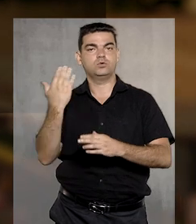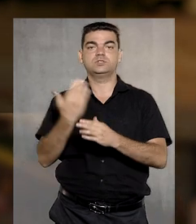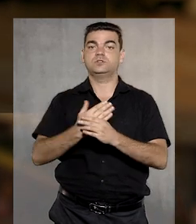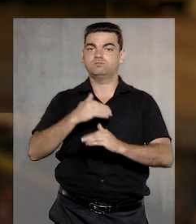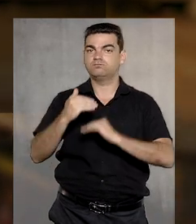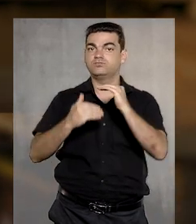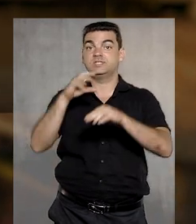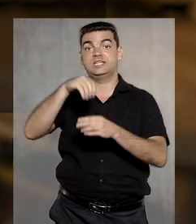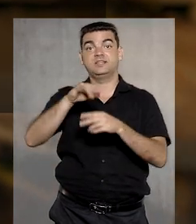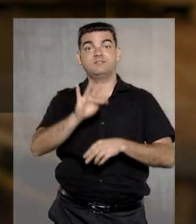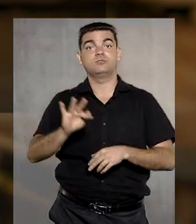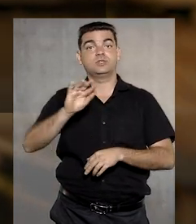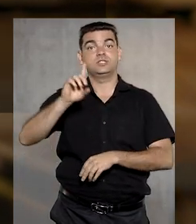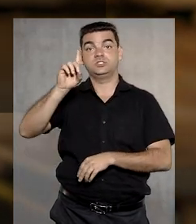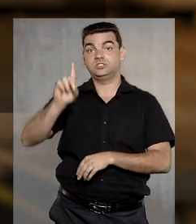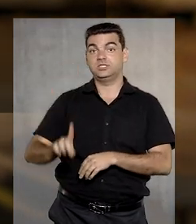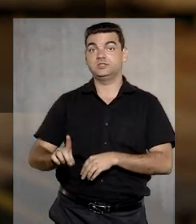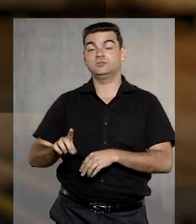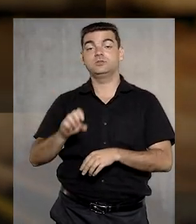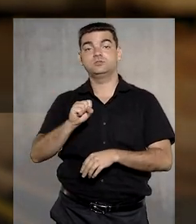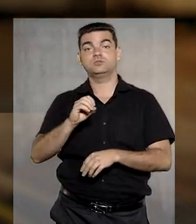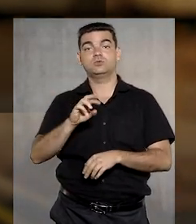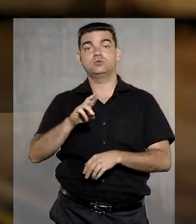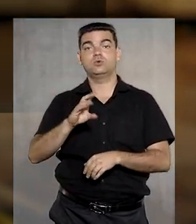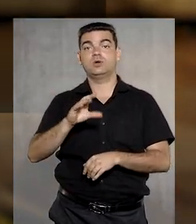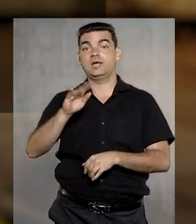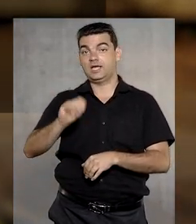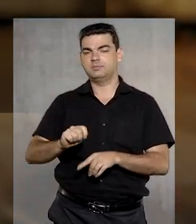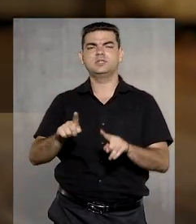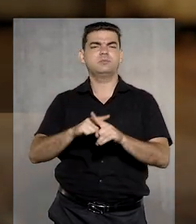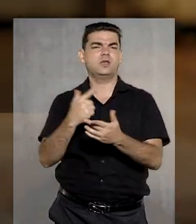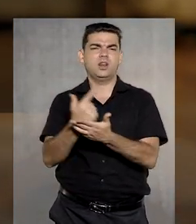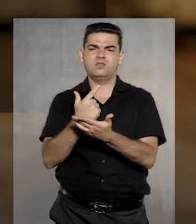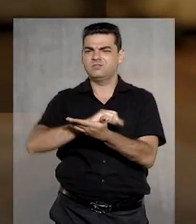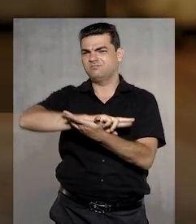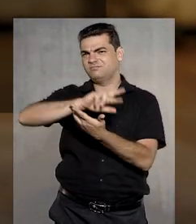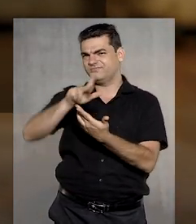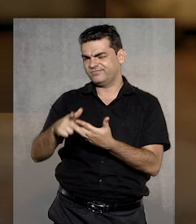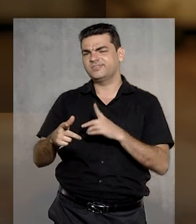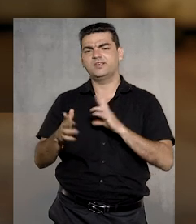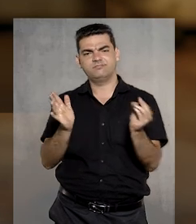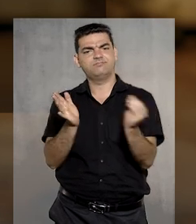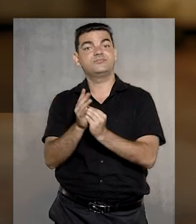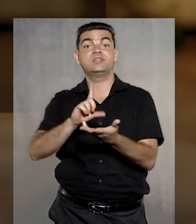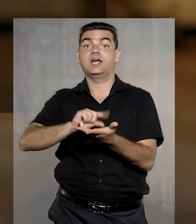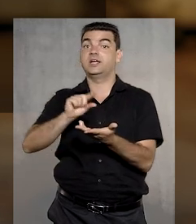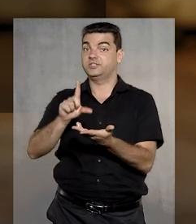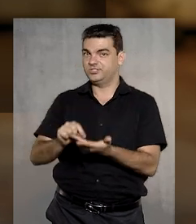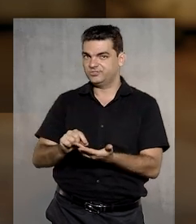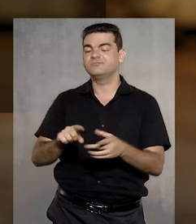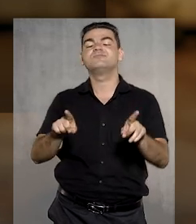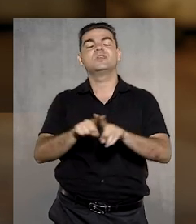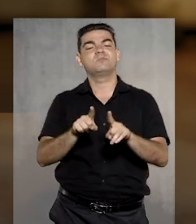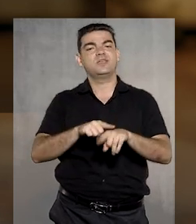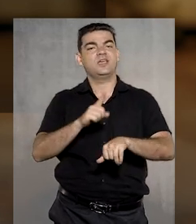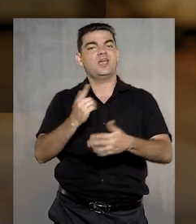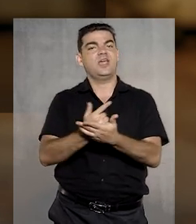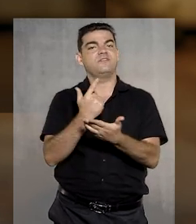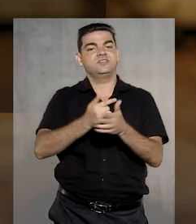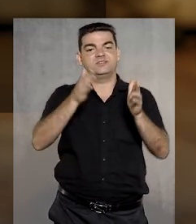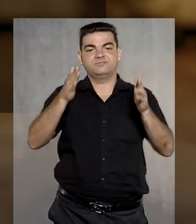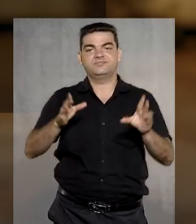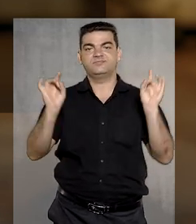Processual Civil da Faculdade de Direito de Sorocaba e autor de capítulos em livros e de artigos em